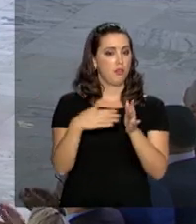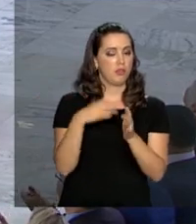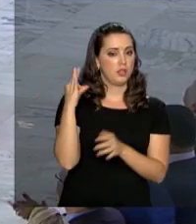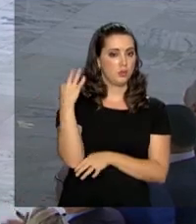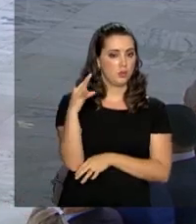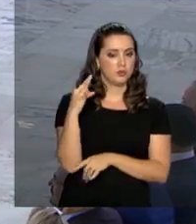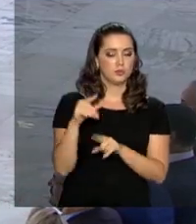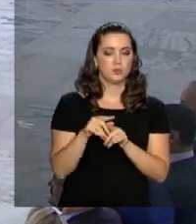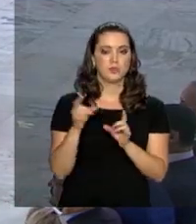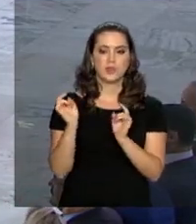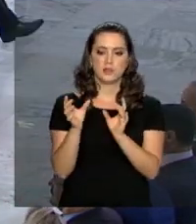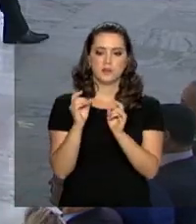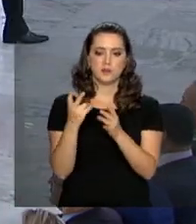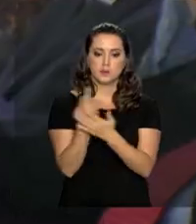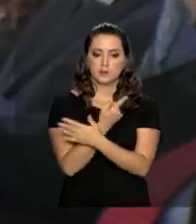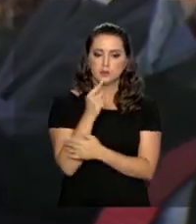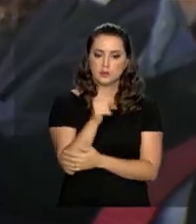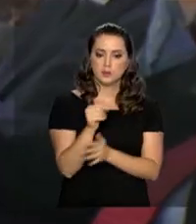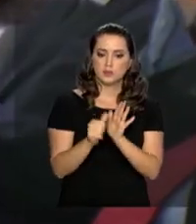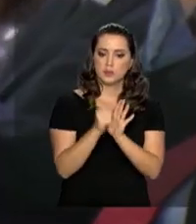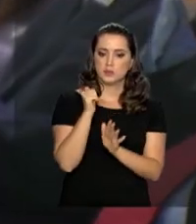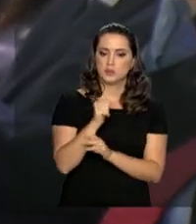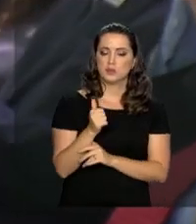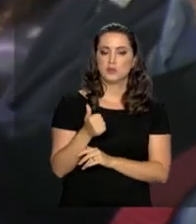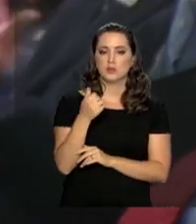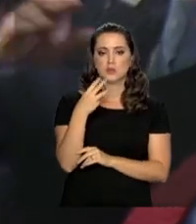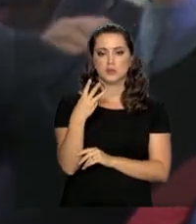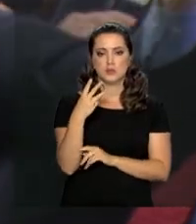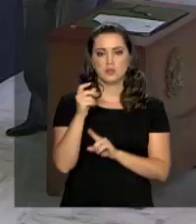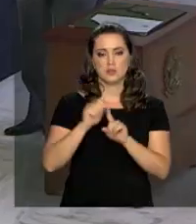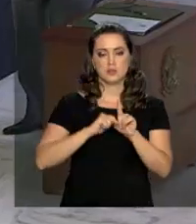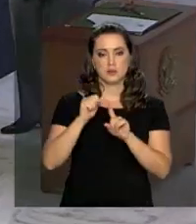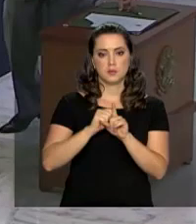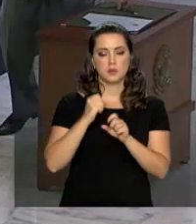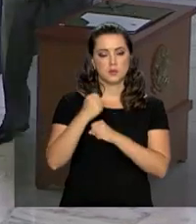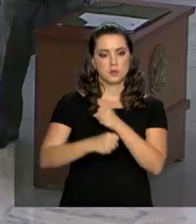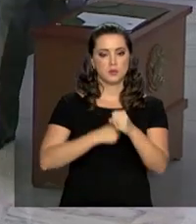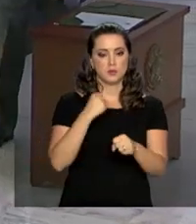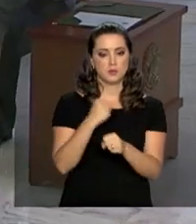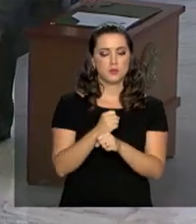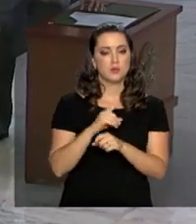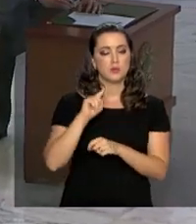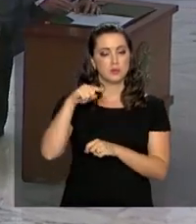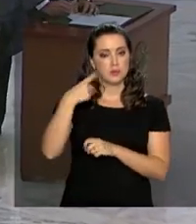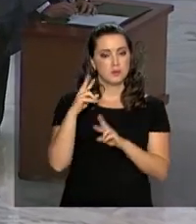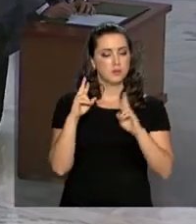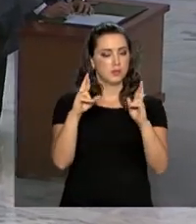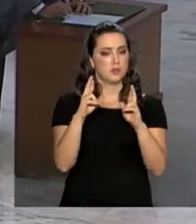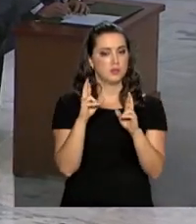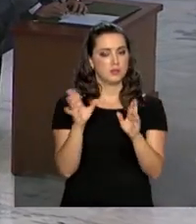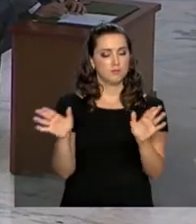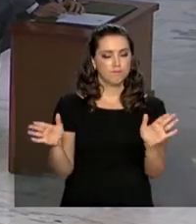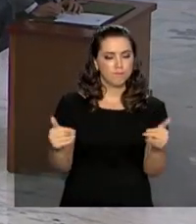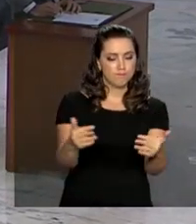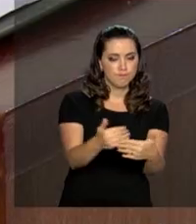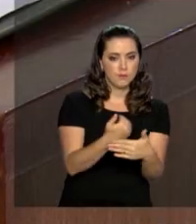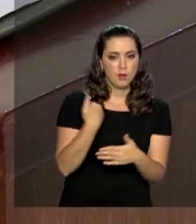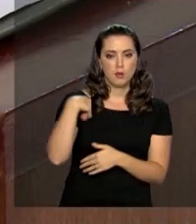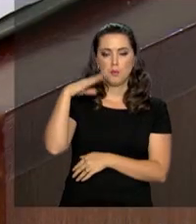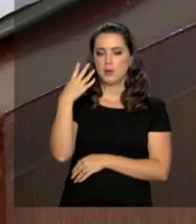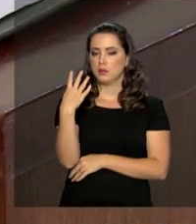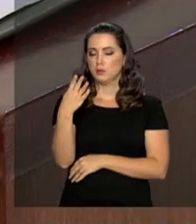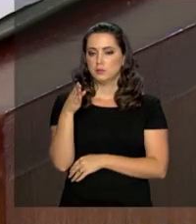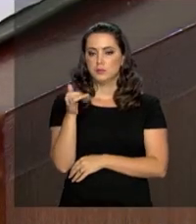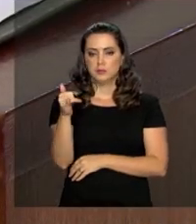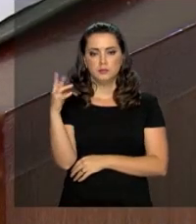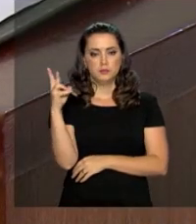Os leilões estão previstos para o primeiro trimestre do ano que vem. A expectativa de arrecadação ultrapassa os R$